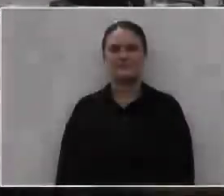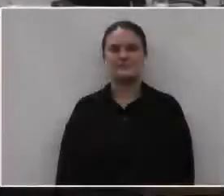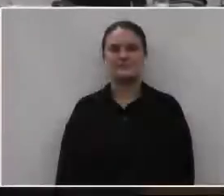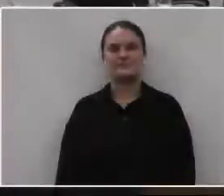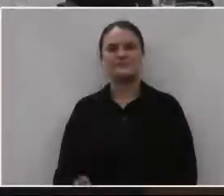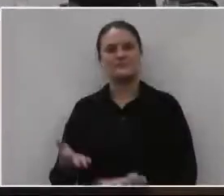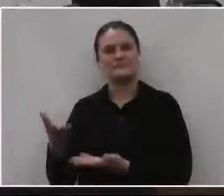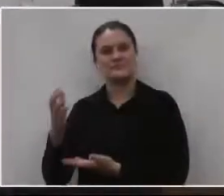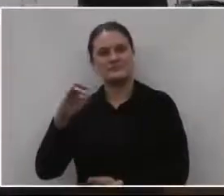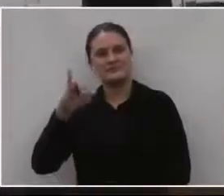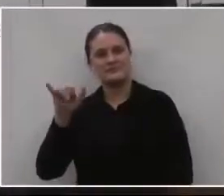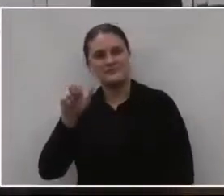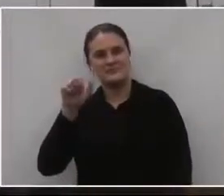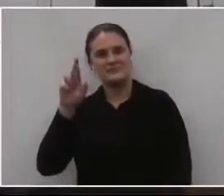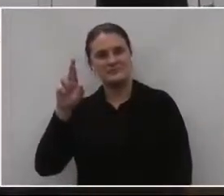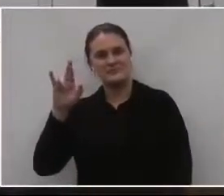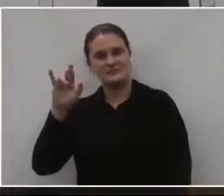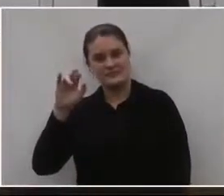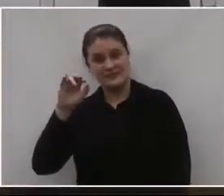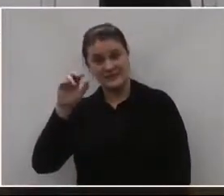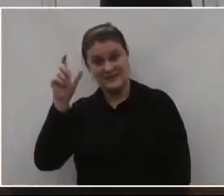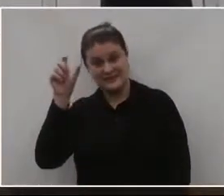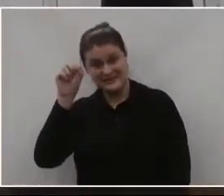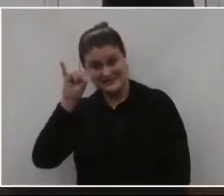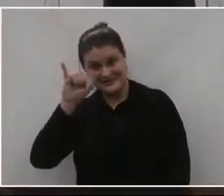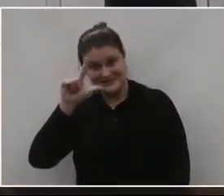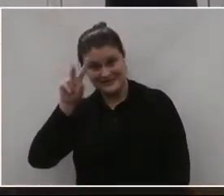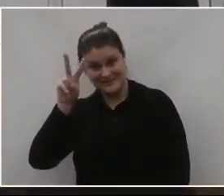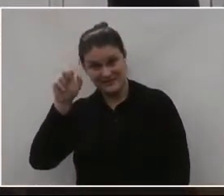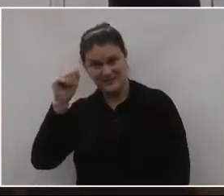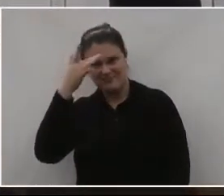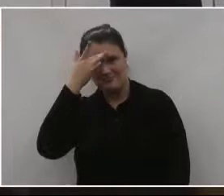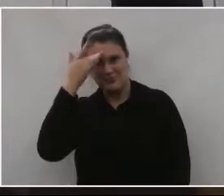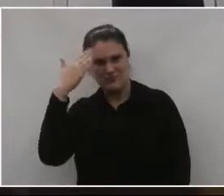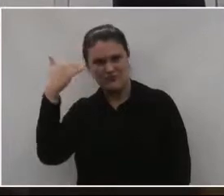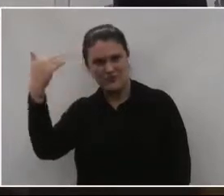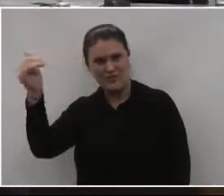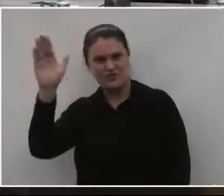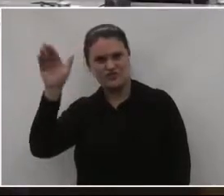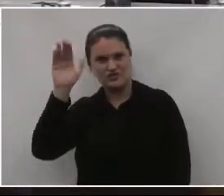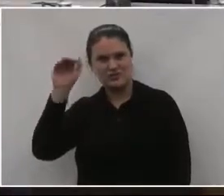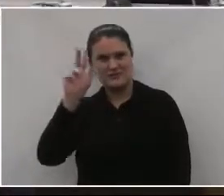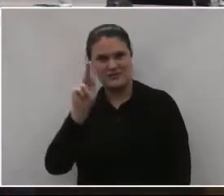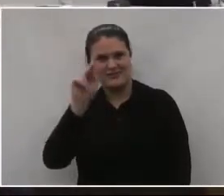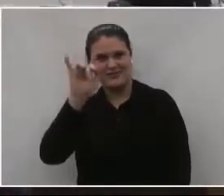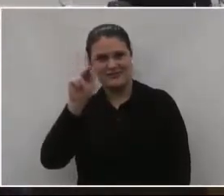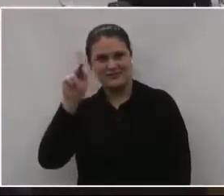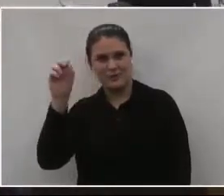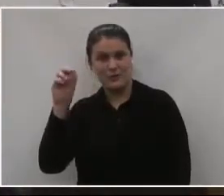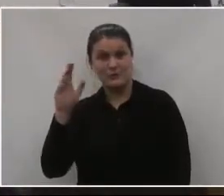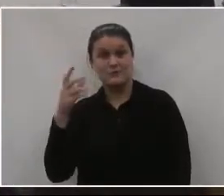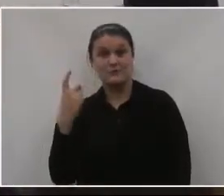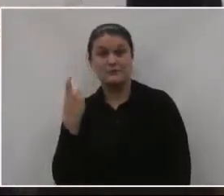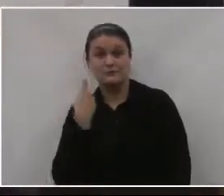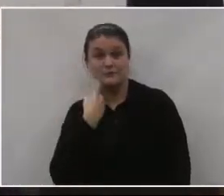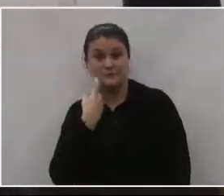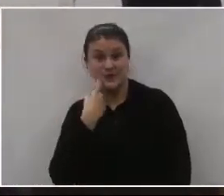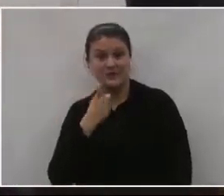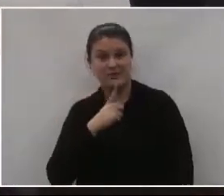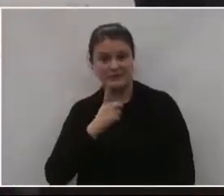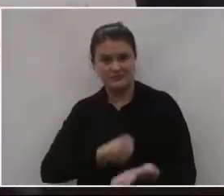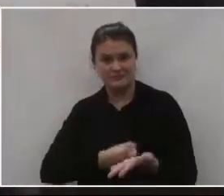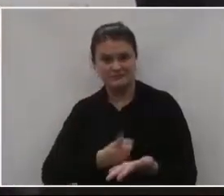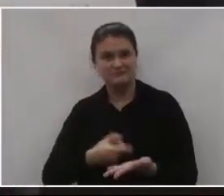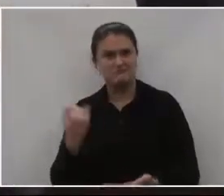Jair da Silva, pra nós, simplesmente o craque Kiko. Kiko, sexta-feira, compromisso